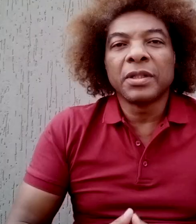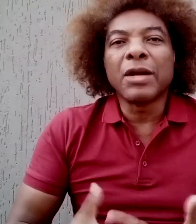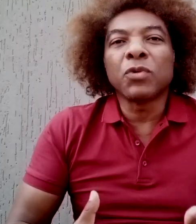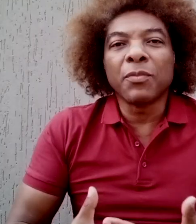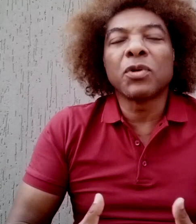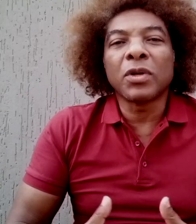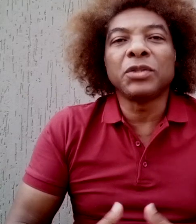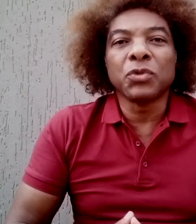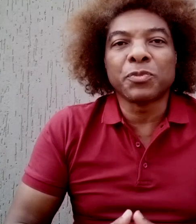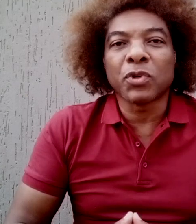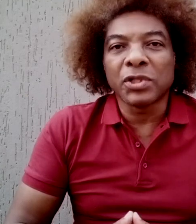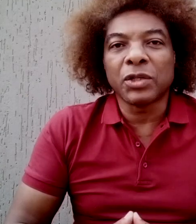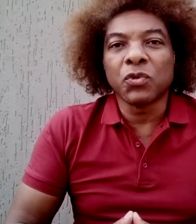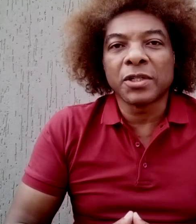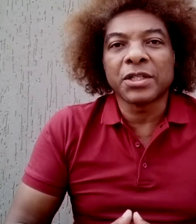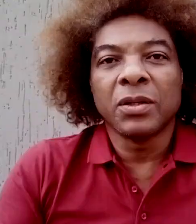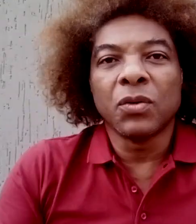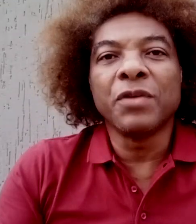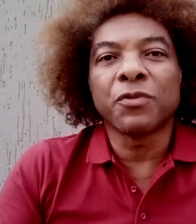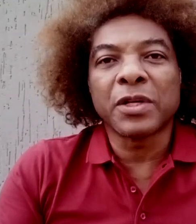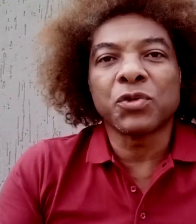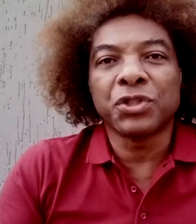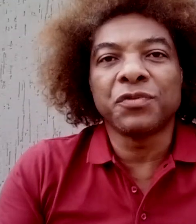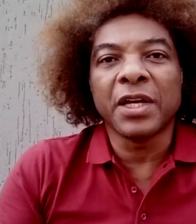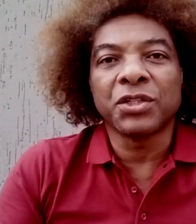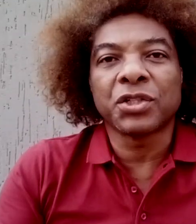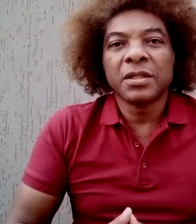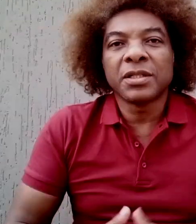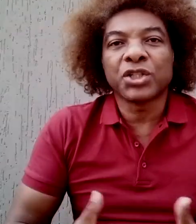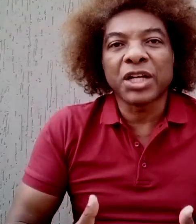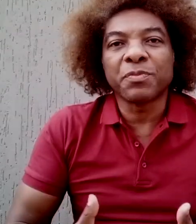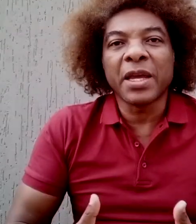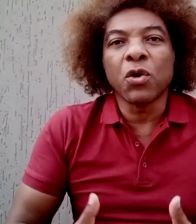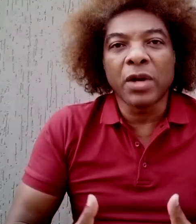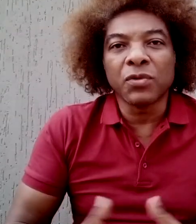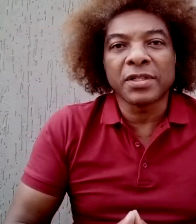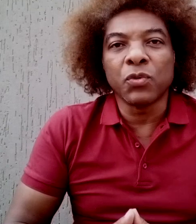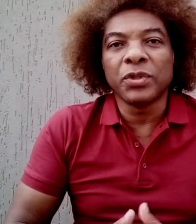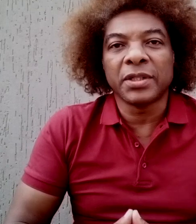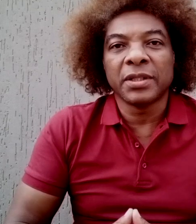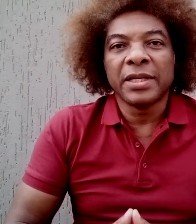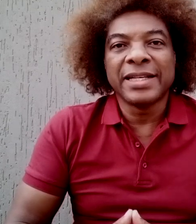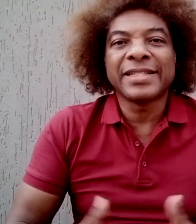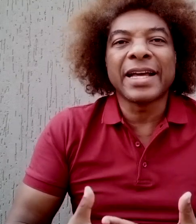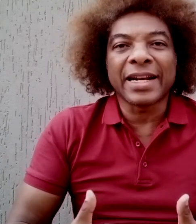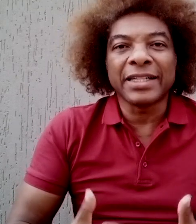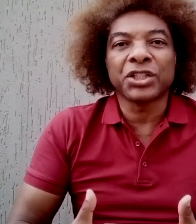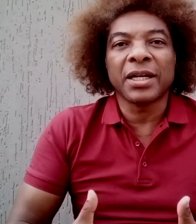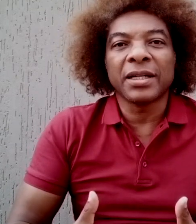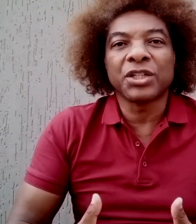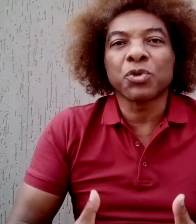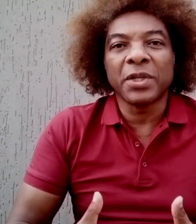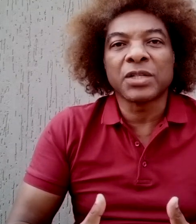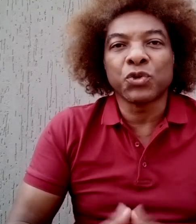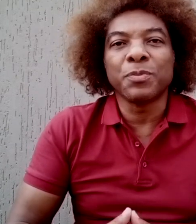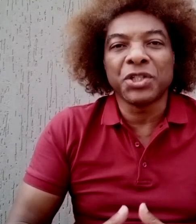Não colabore com atitudes preconceituosas ou informações desviantes. Se estás bem ou não de saúde, cega à risca